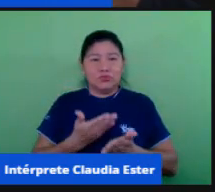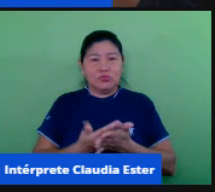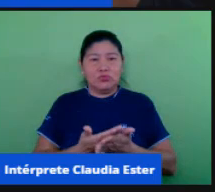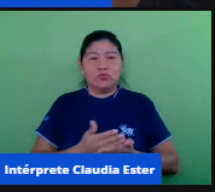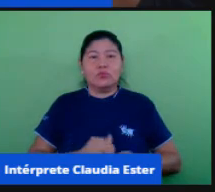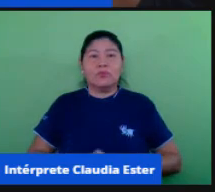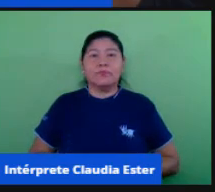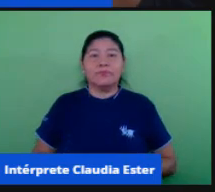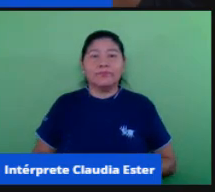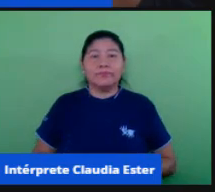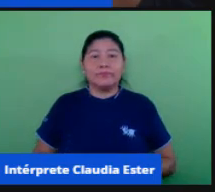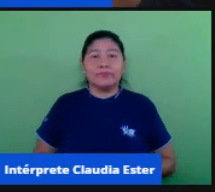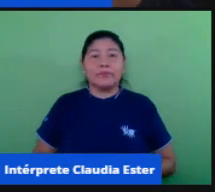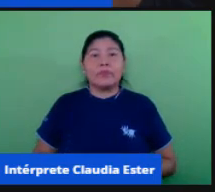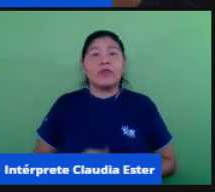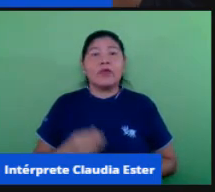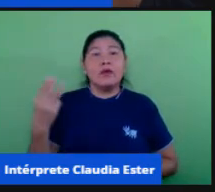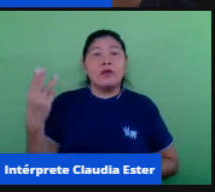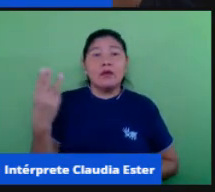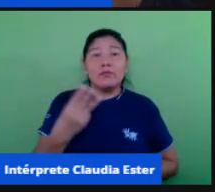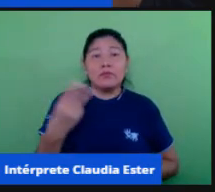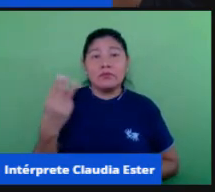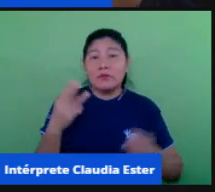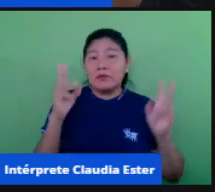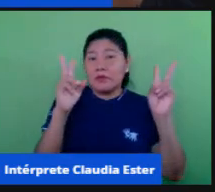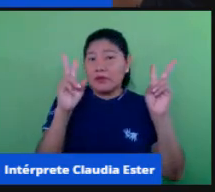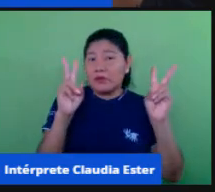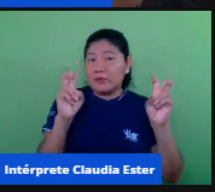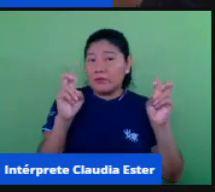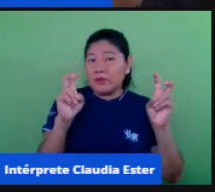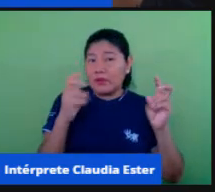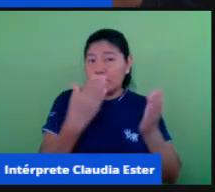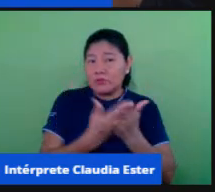e um terceiro ponto que nós elencamos